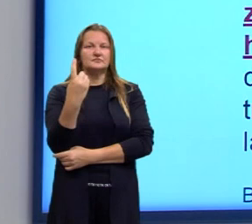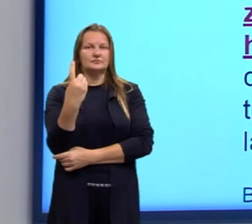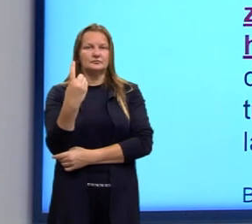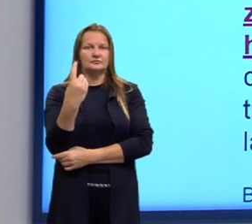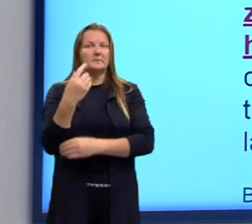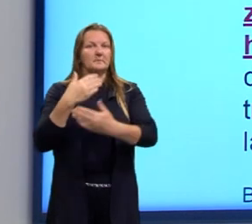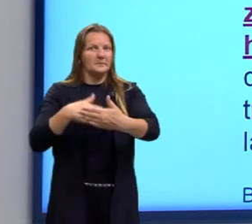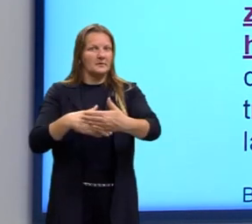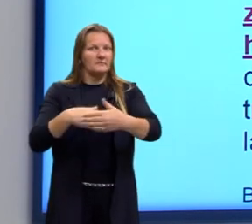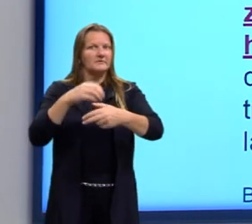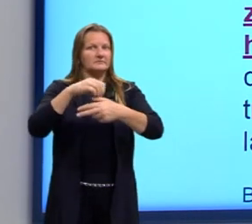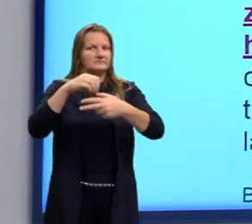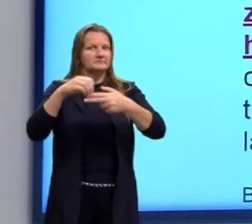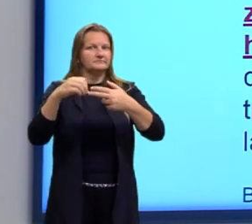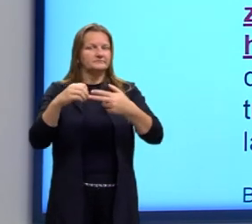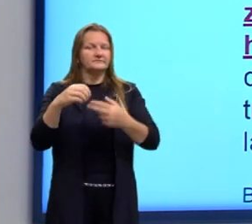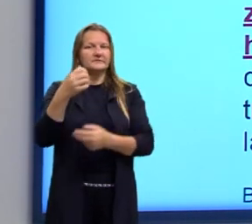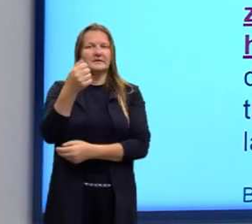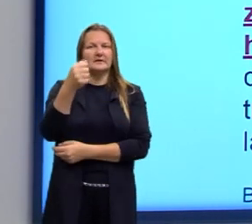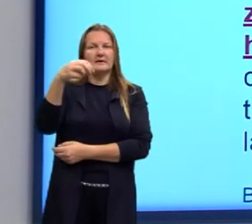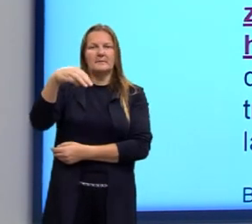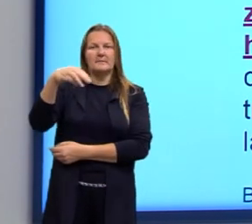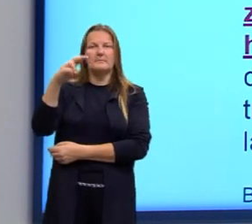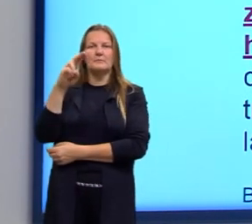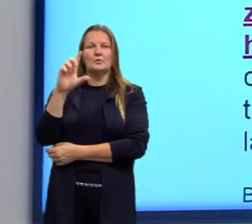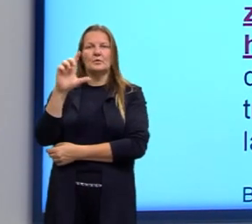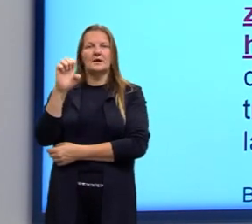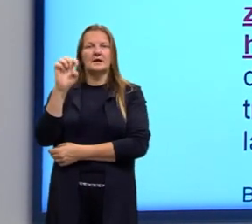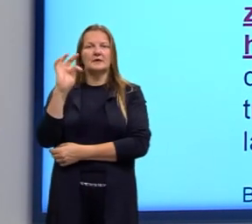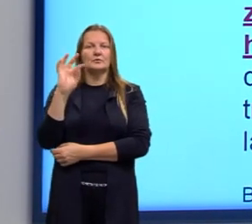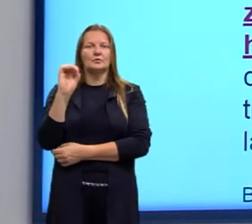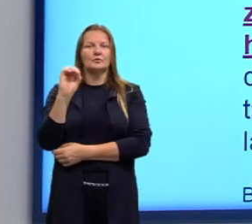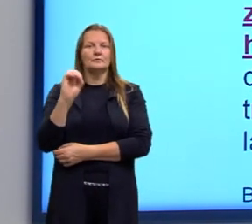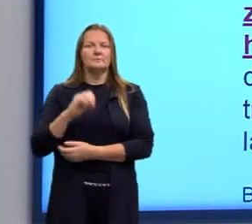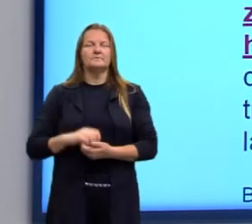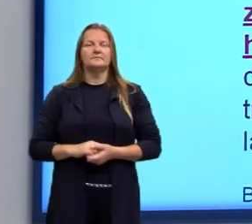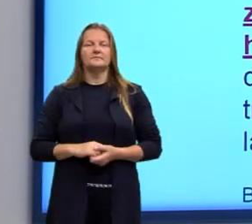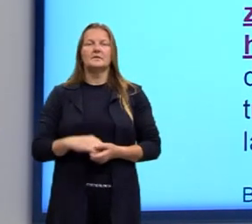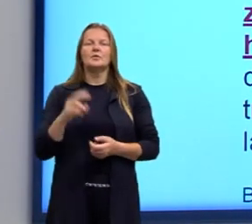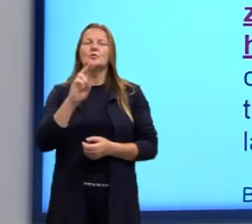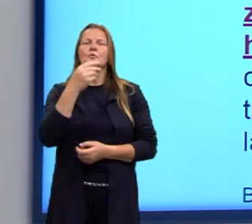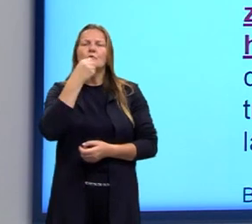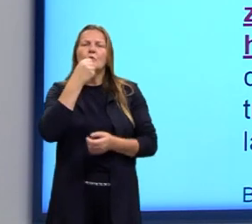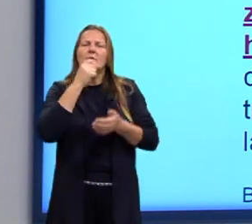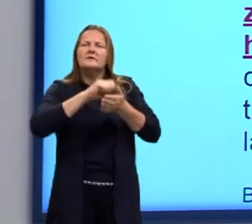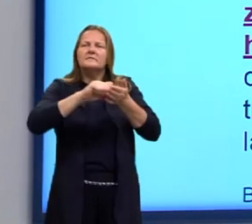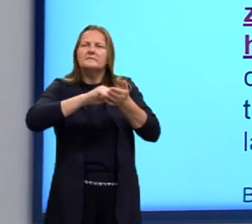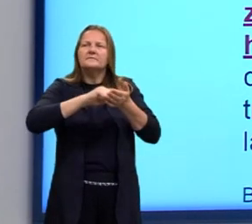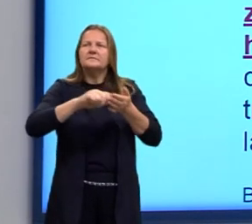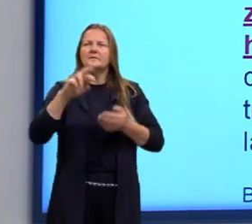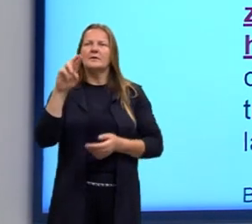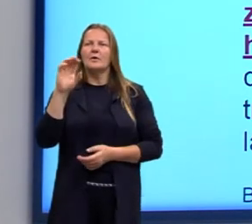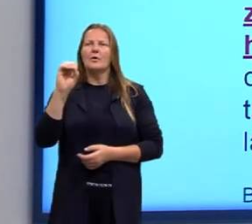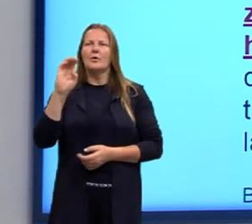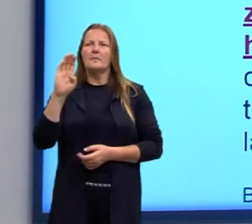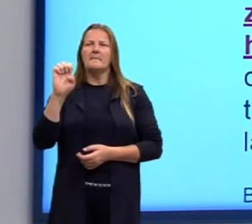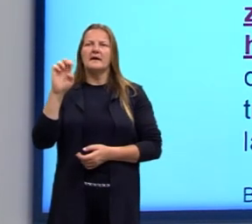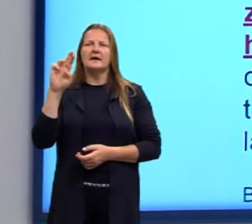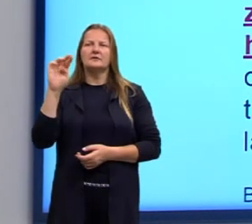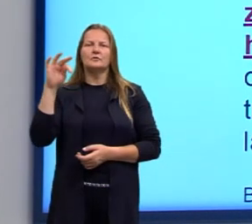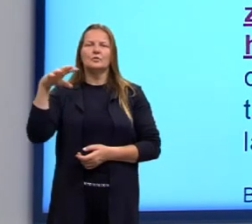esse texto Amuleto, de Roberto Bolanho, que vai falar justamente